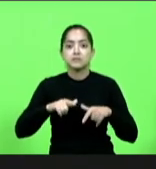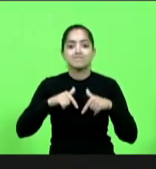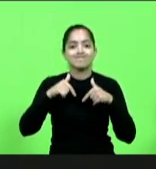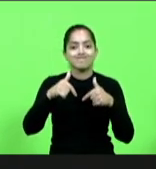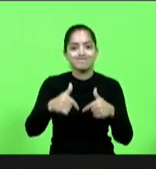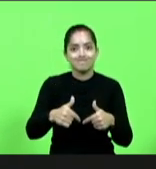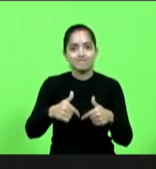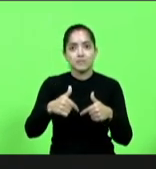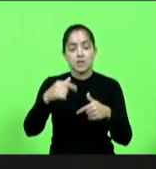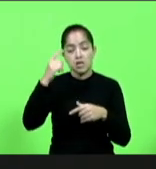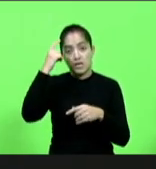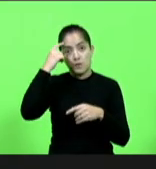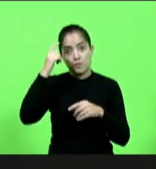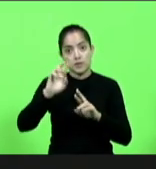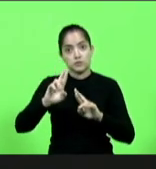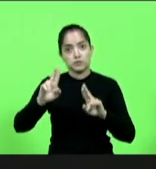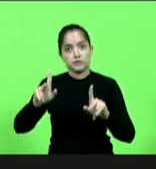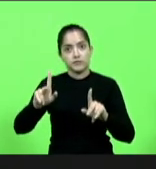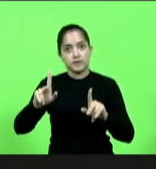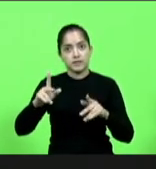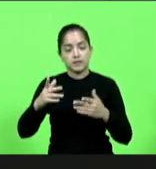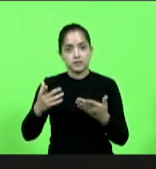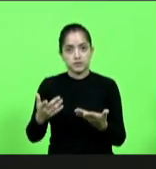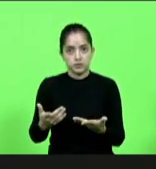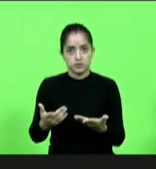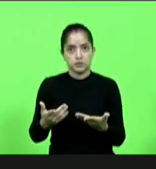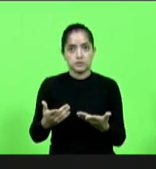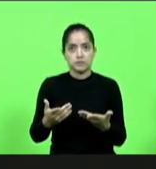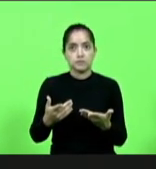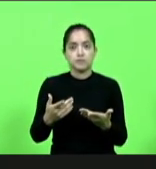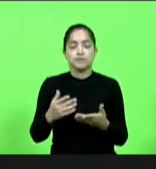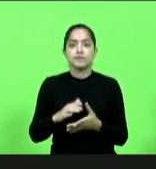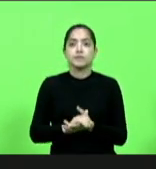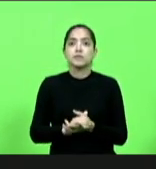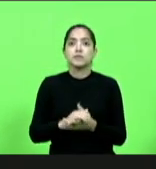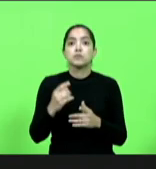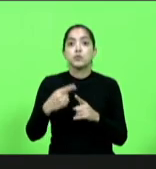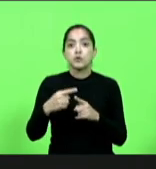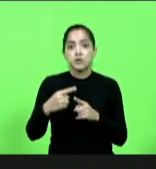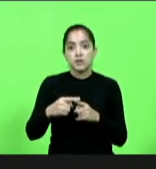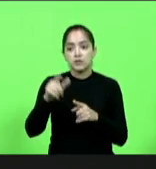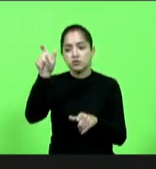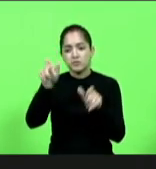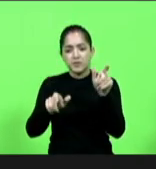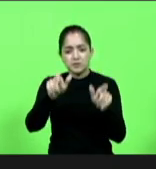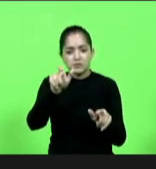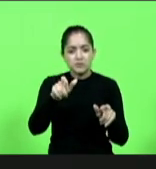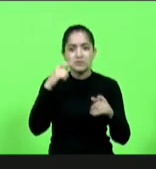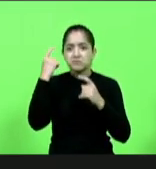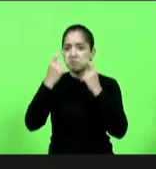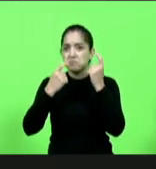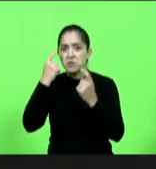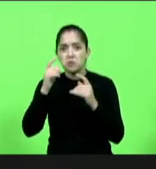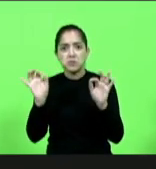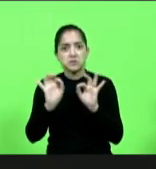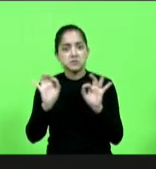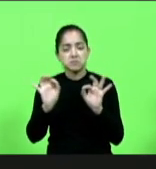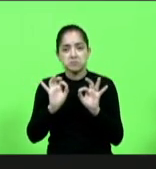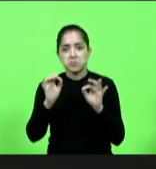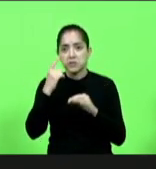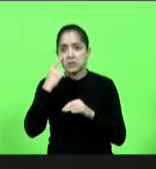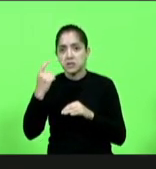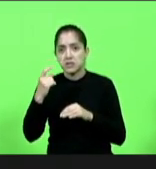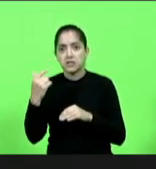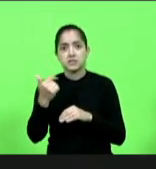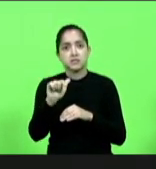penso de forma diferente mas nós estamos onde estamos hoje em decorrência de políticos que não se preocupam não estão interessados com a